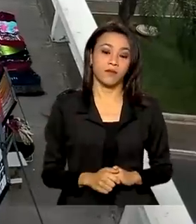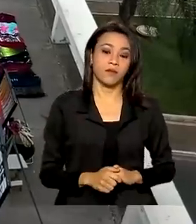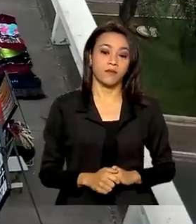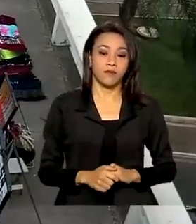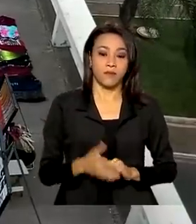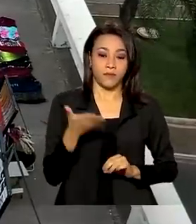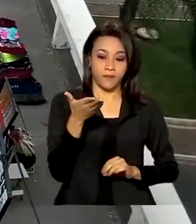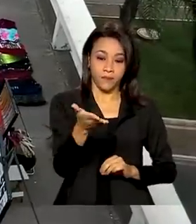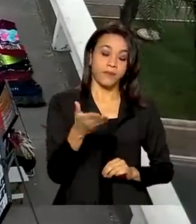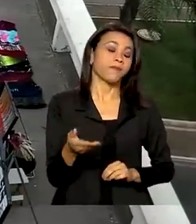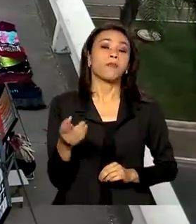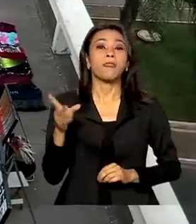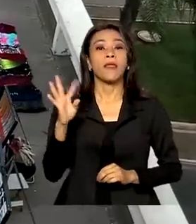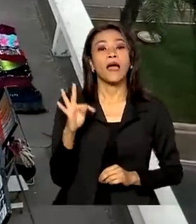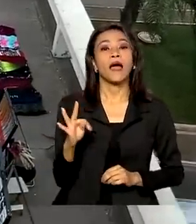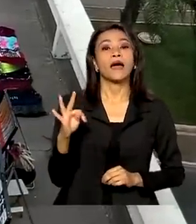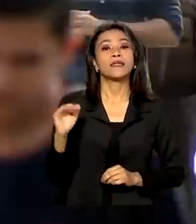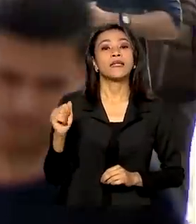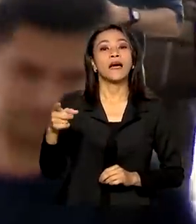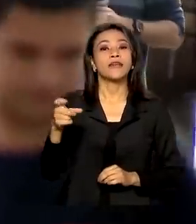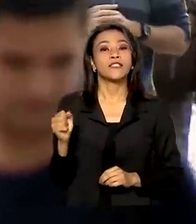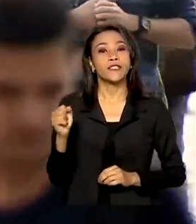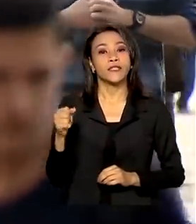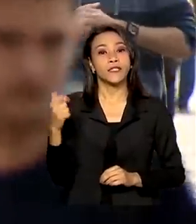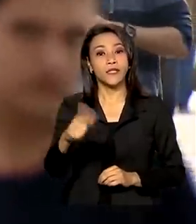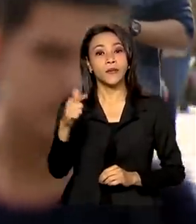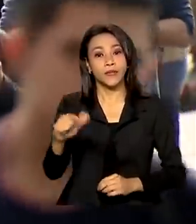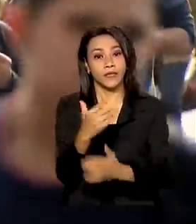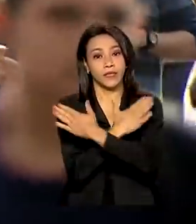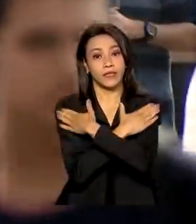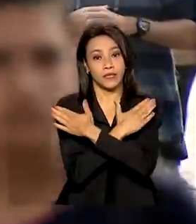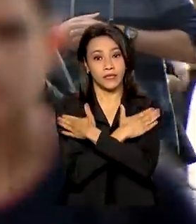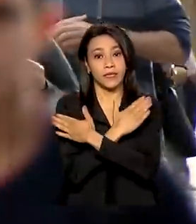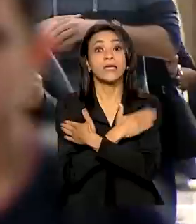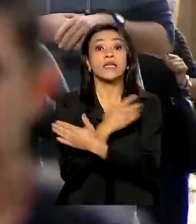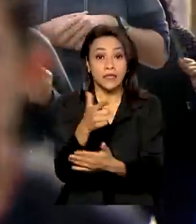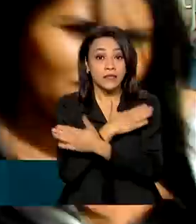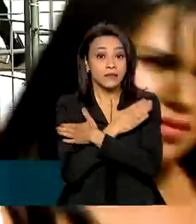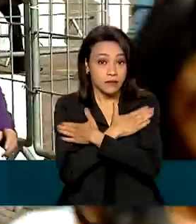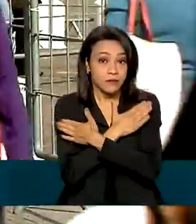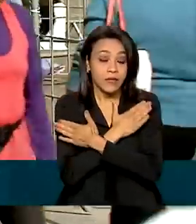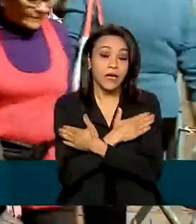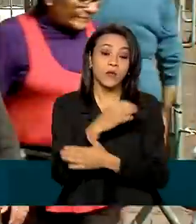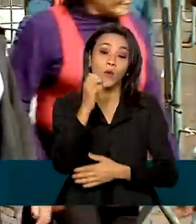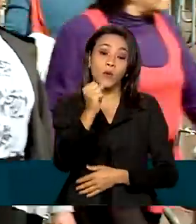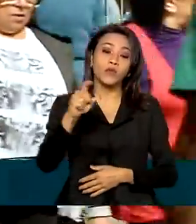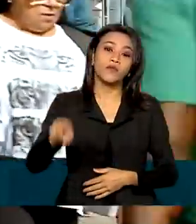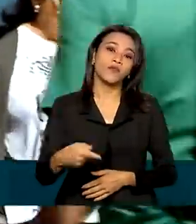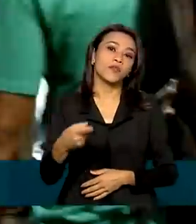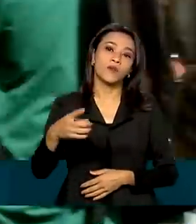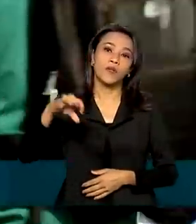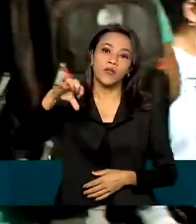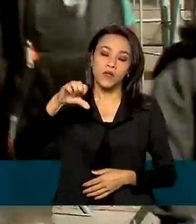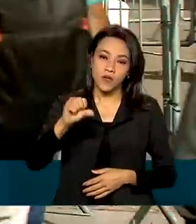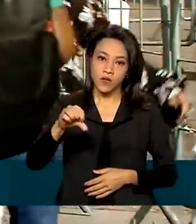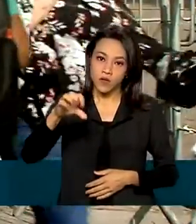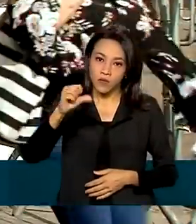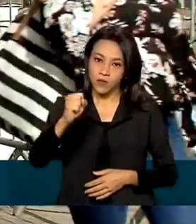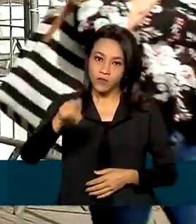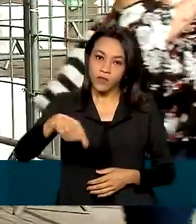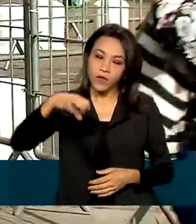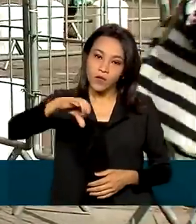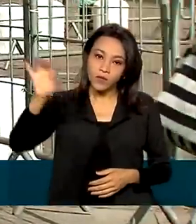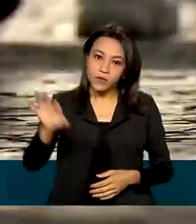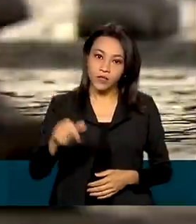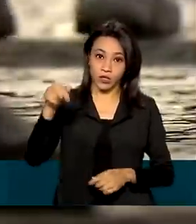A taxa de brasileiros sem emprego ficou em 8,9% no trimestre que vai de junho a